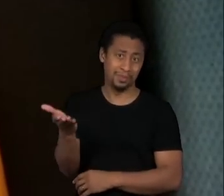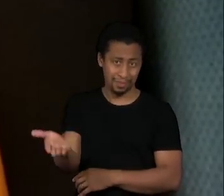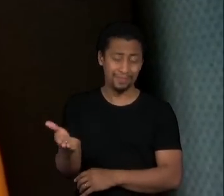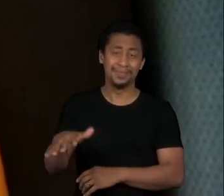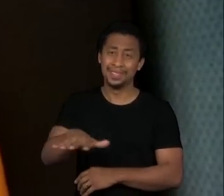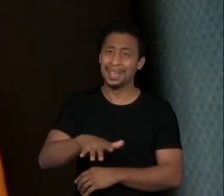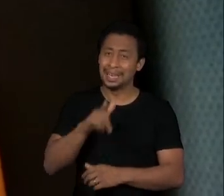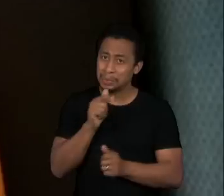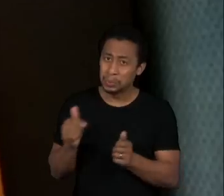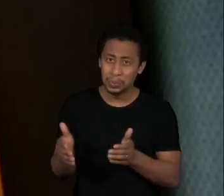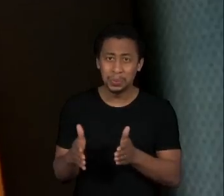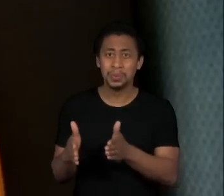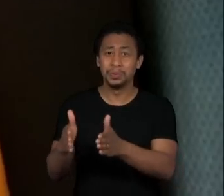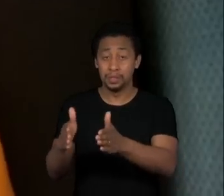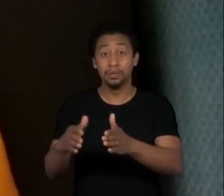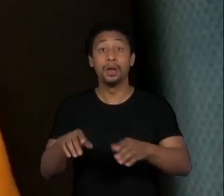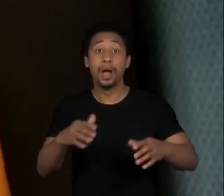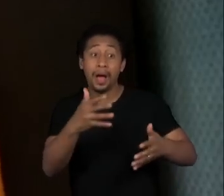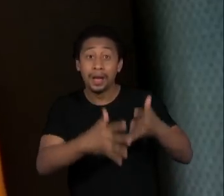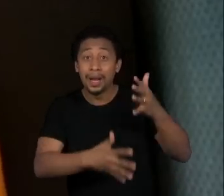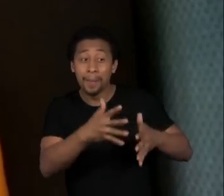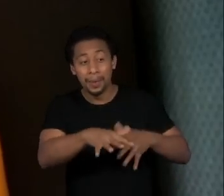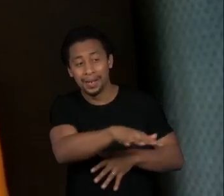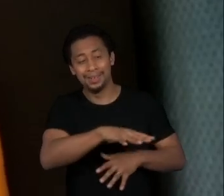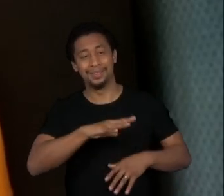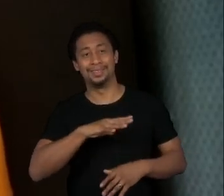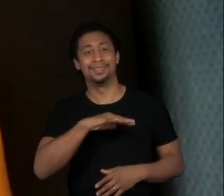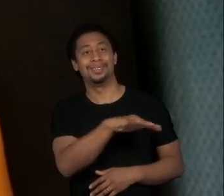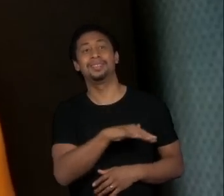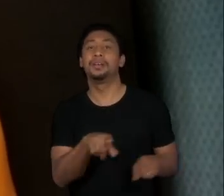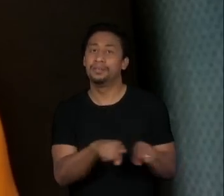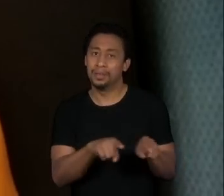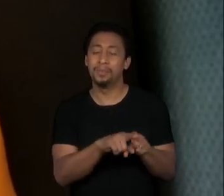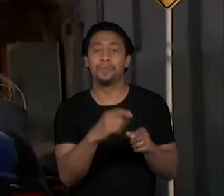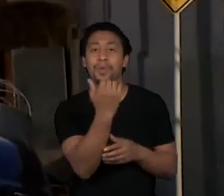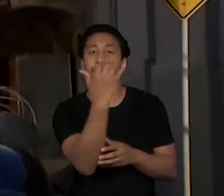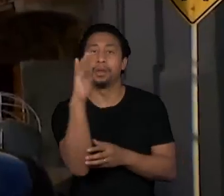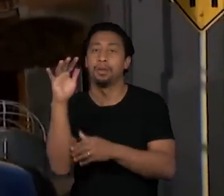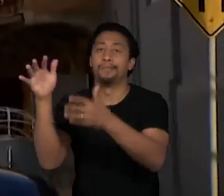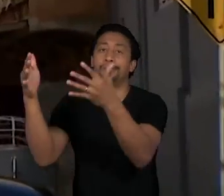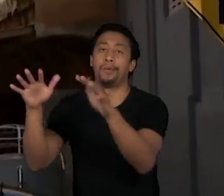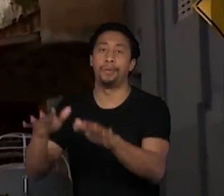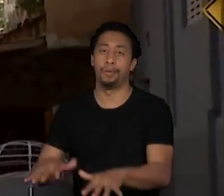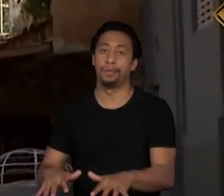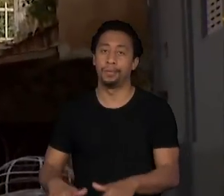região metropolitana do ponto de vista dessa crise ambiental que a gente está vivendo.